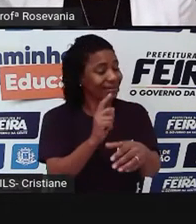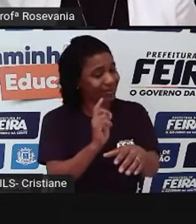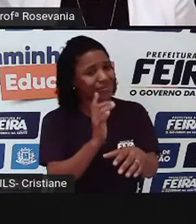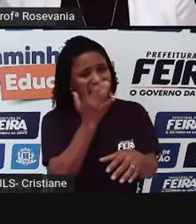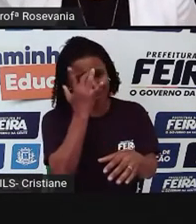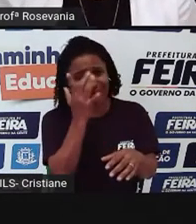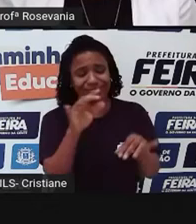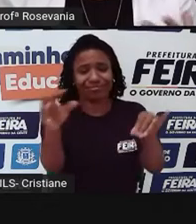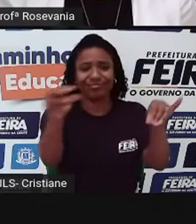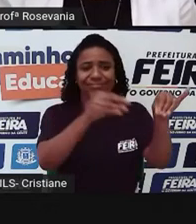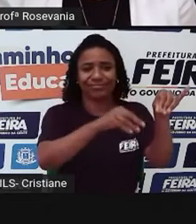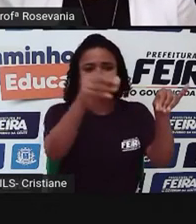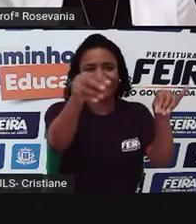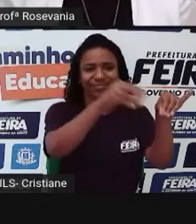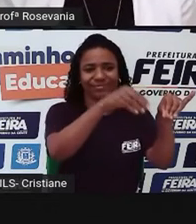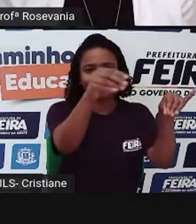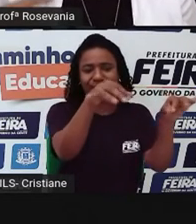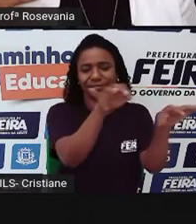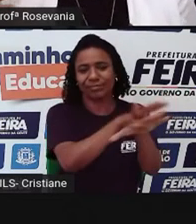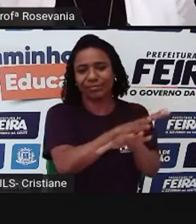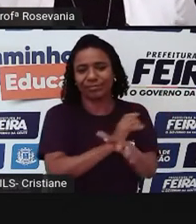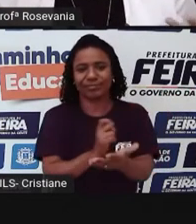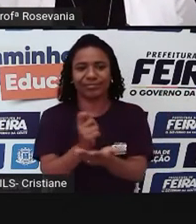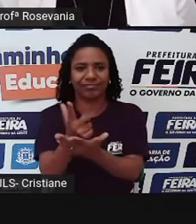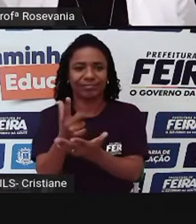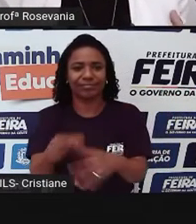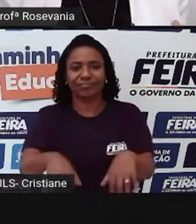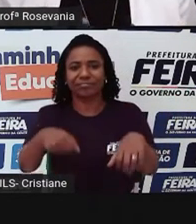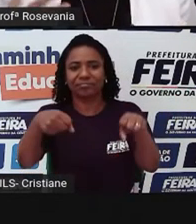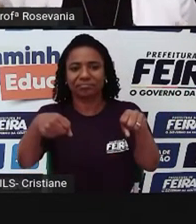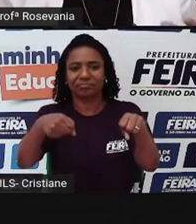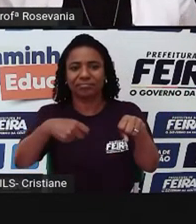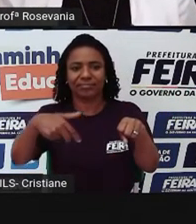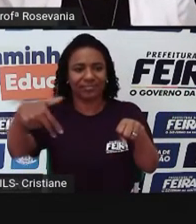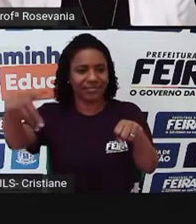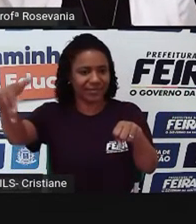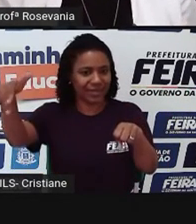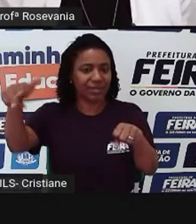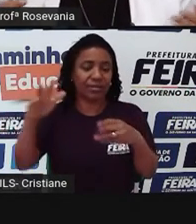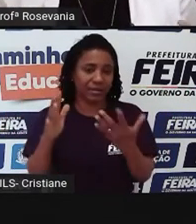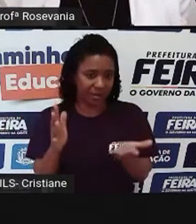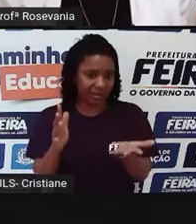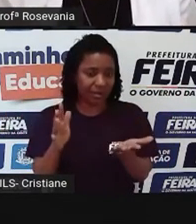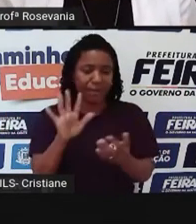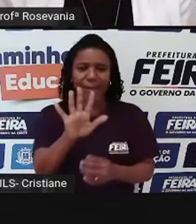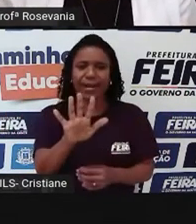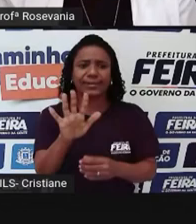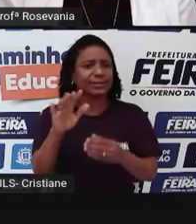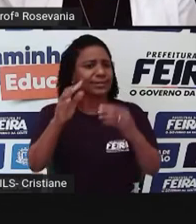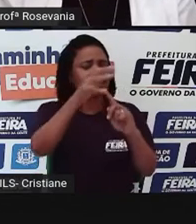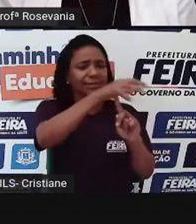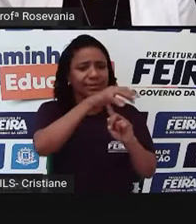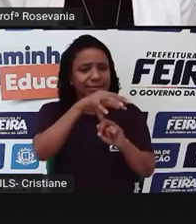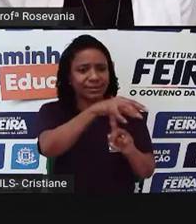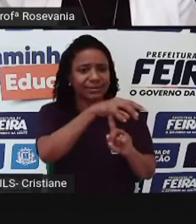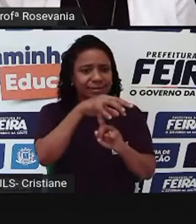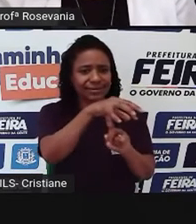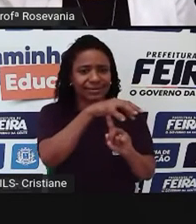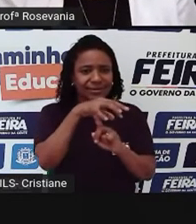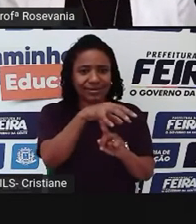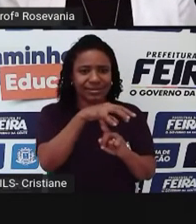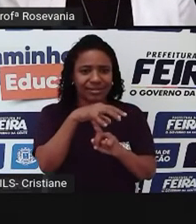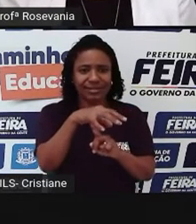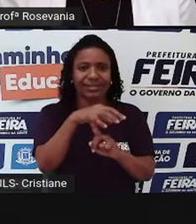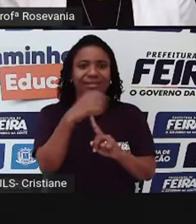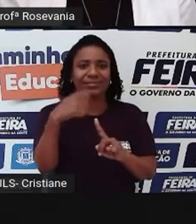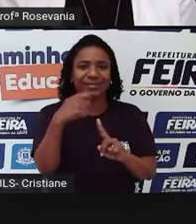às vezes um bocado, né, se você já não tem aquele comerciante específico, aí o freguês tem que andar muito. Desculpa,